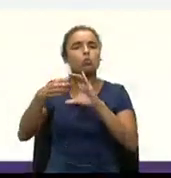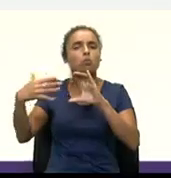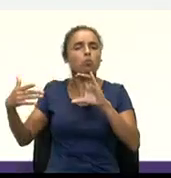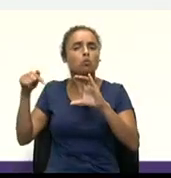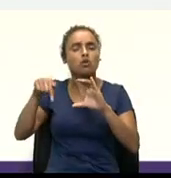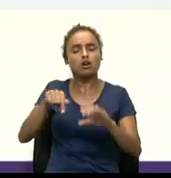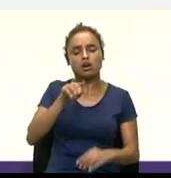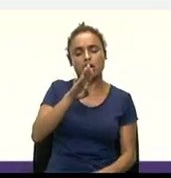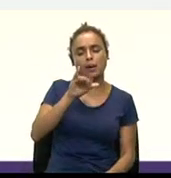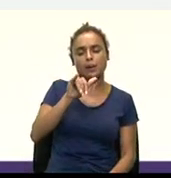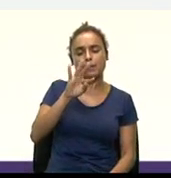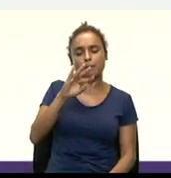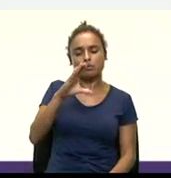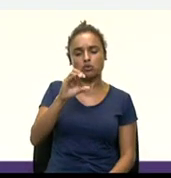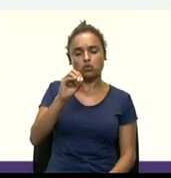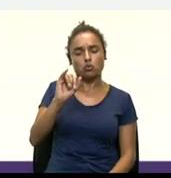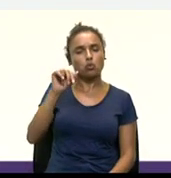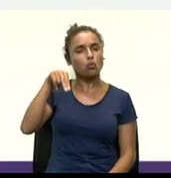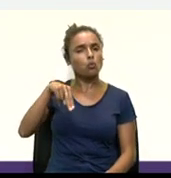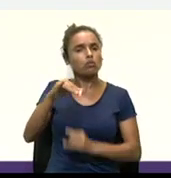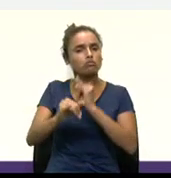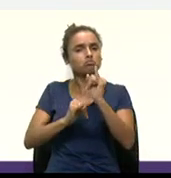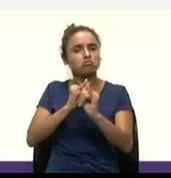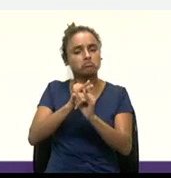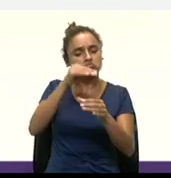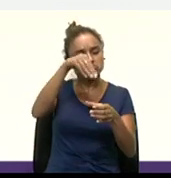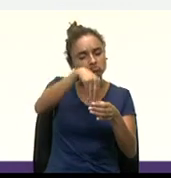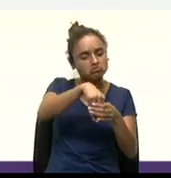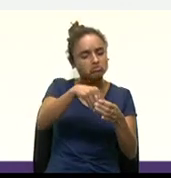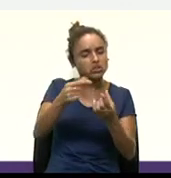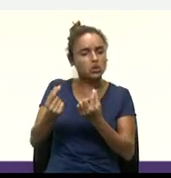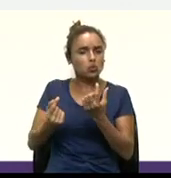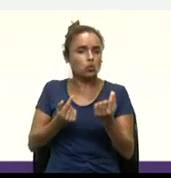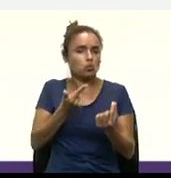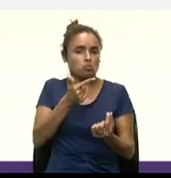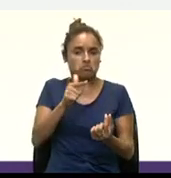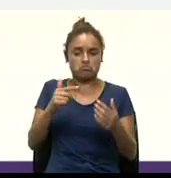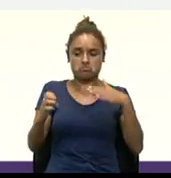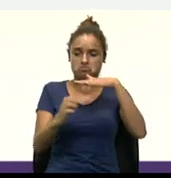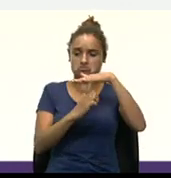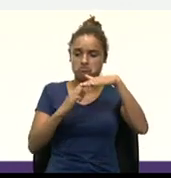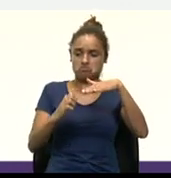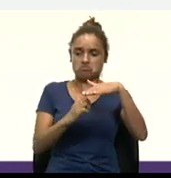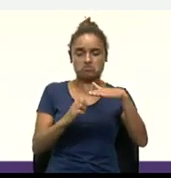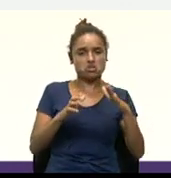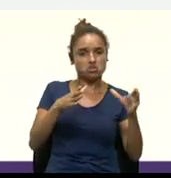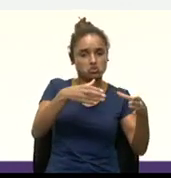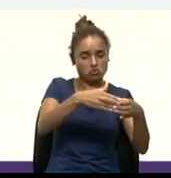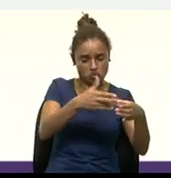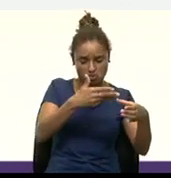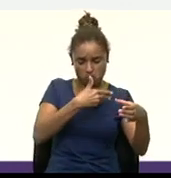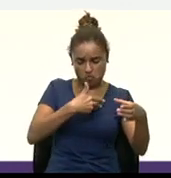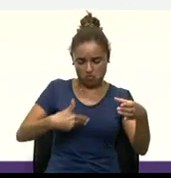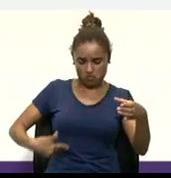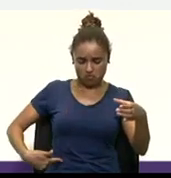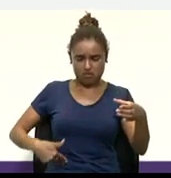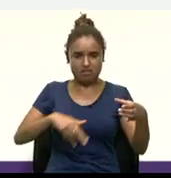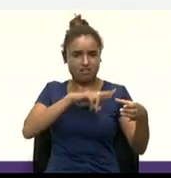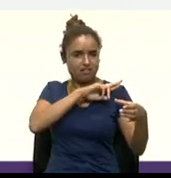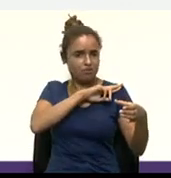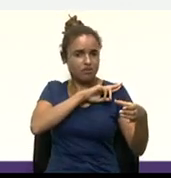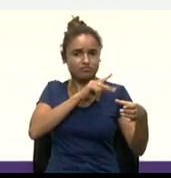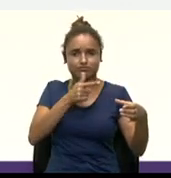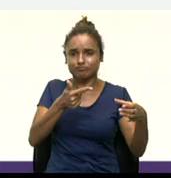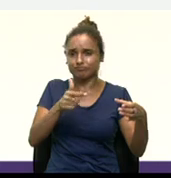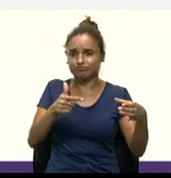das Bitcoins, não há uma empresa, governo ou entidade responsável pelo